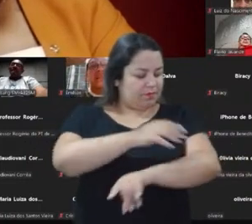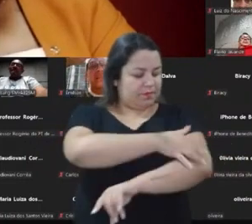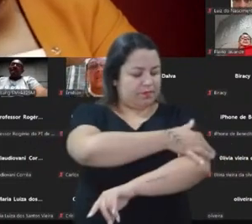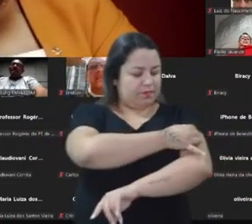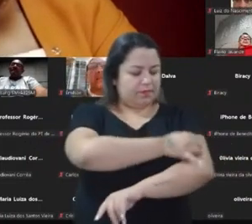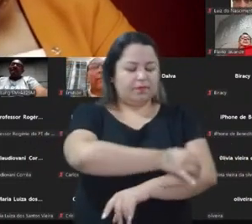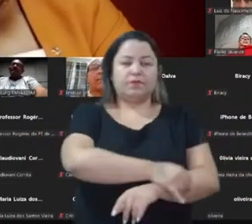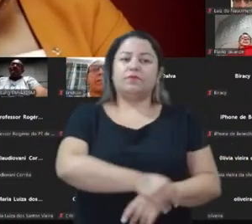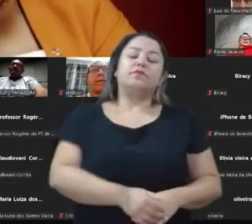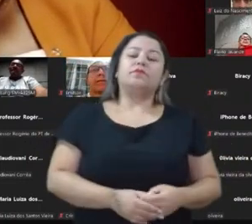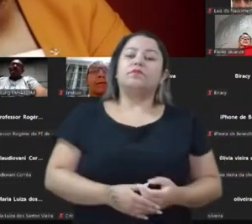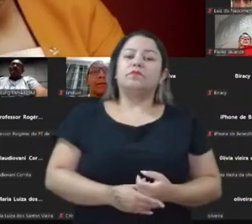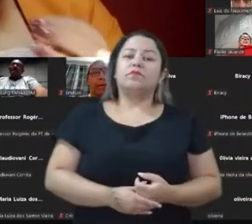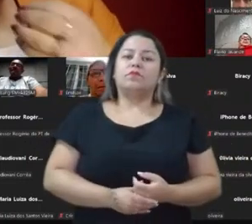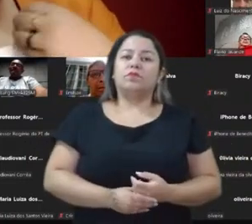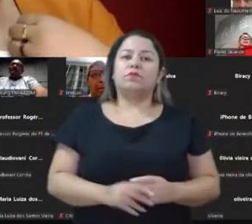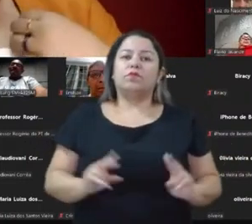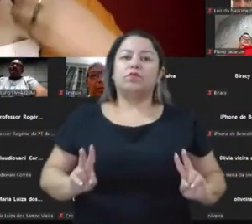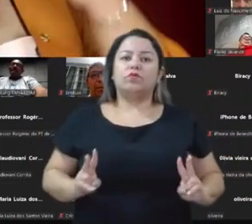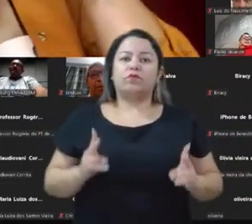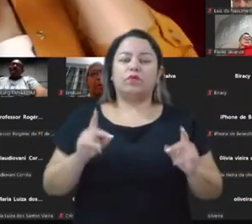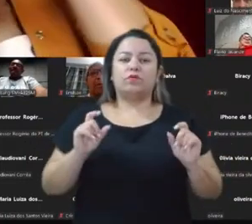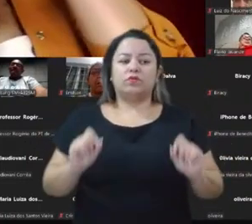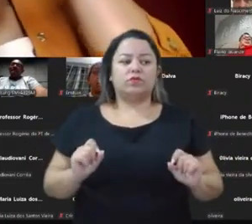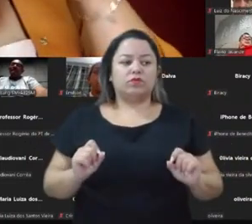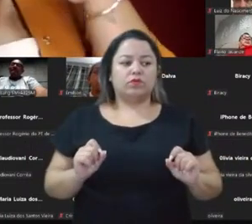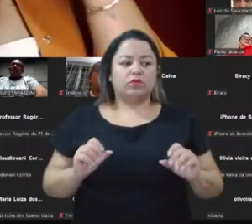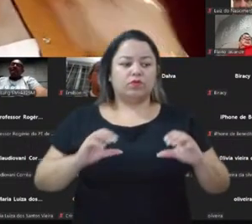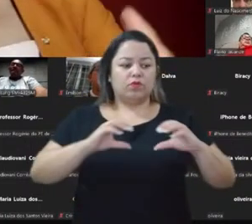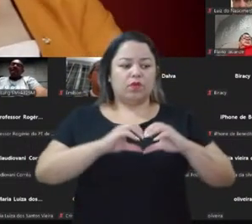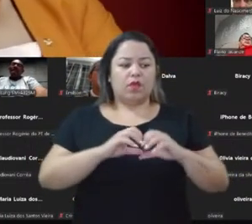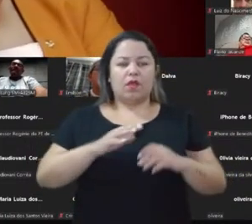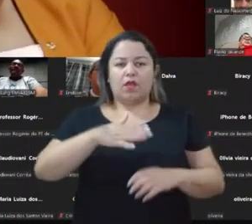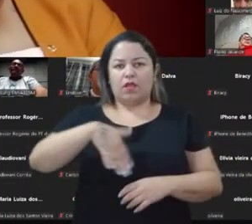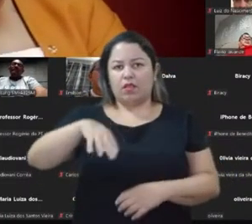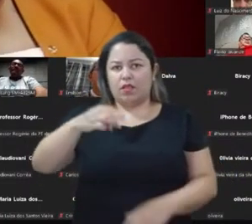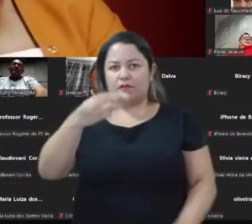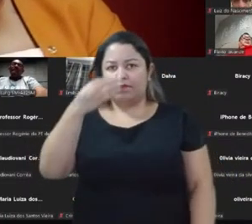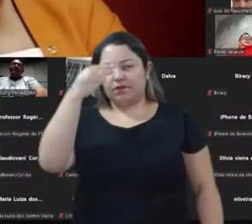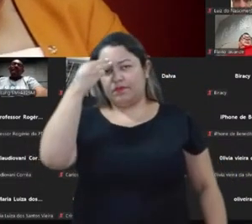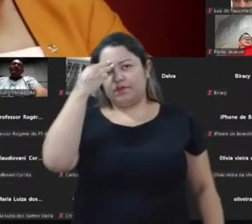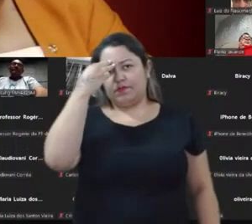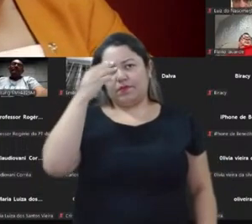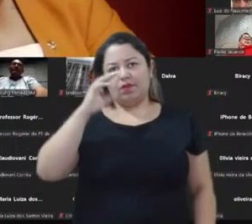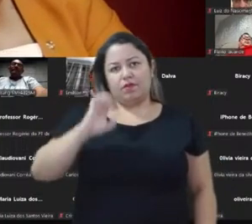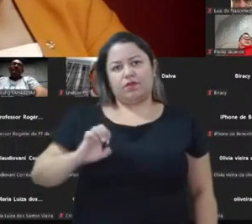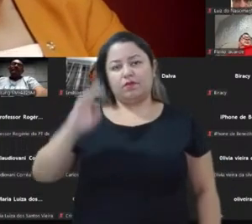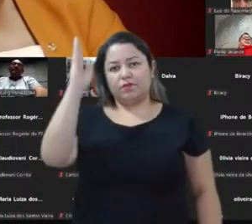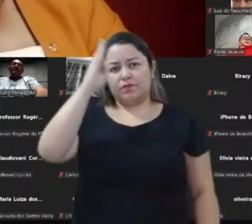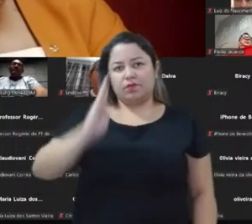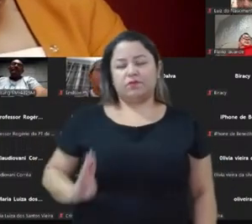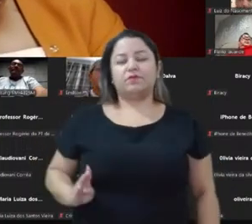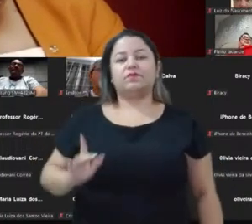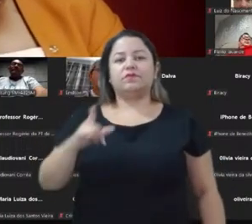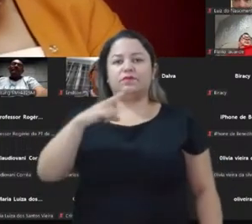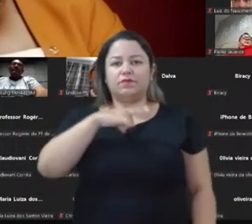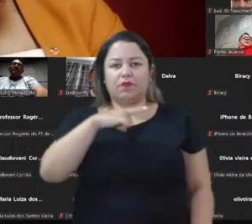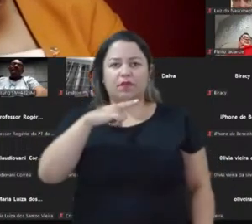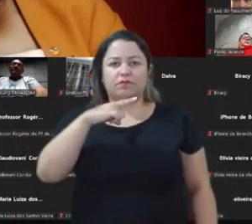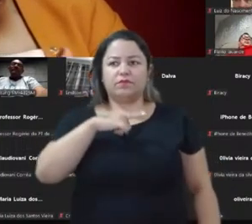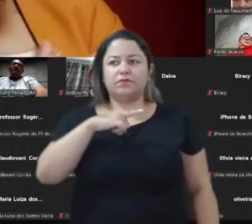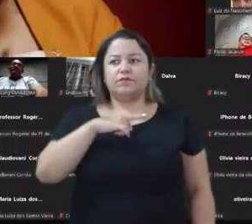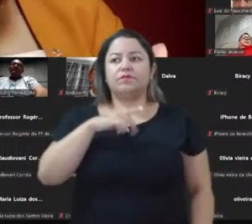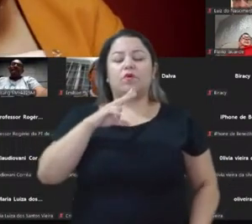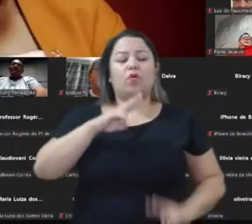a disputa de narrativas, de valores, de corações e mentes da esquerda brasileira. Nós temos visto que essa